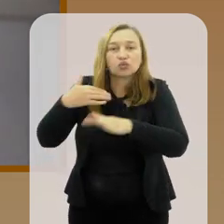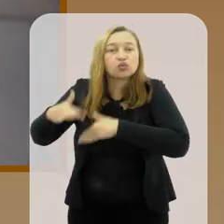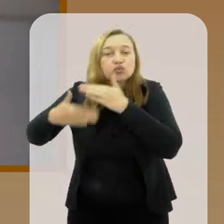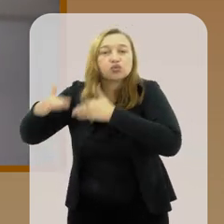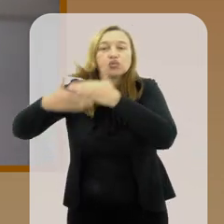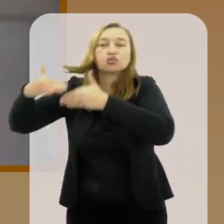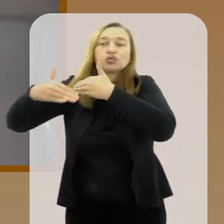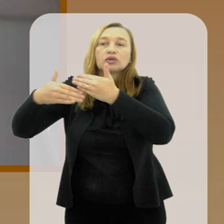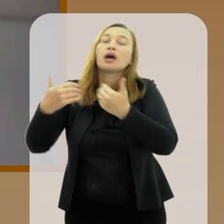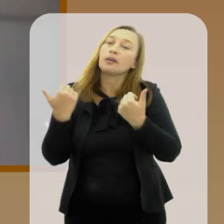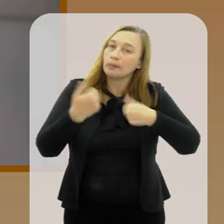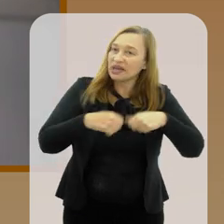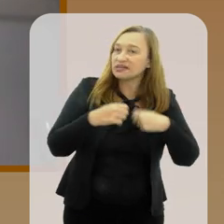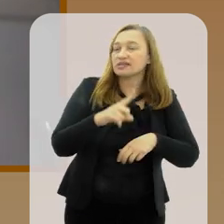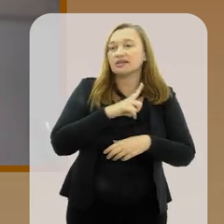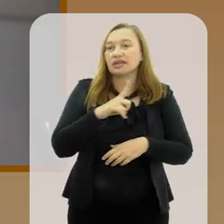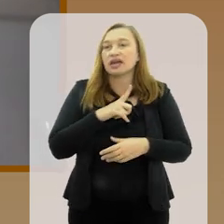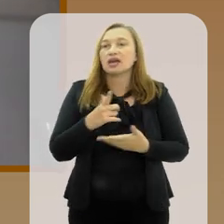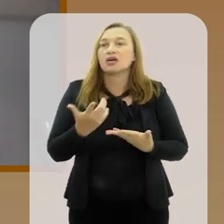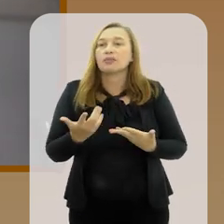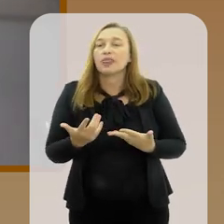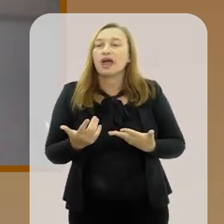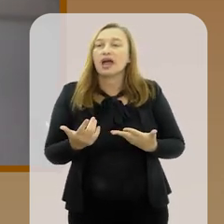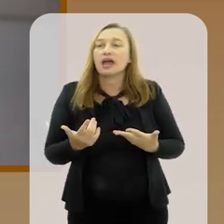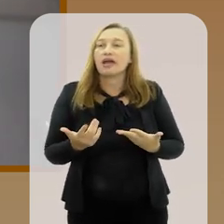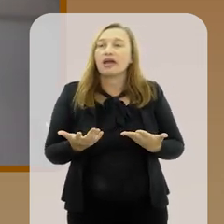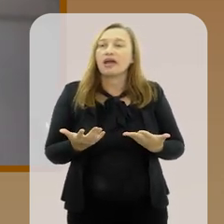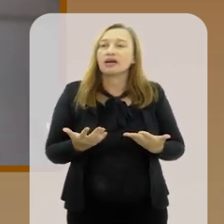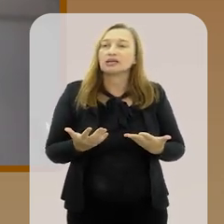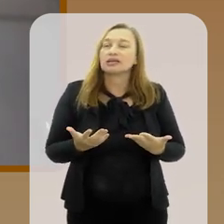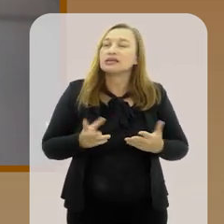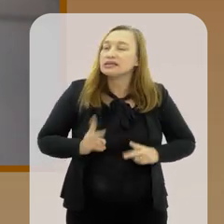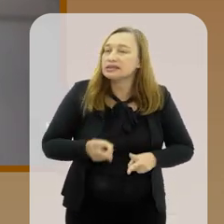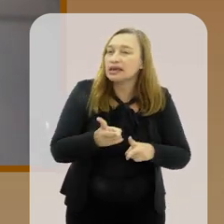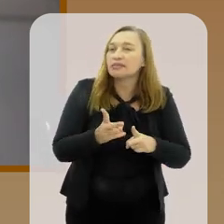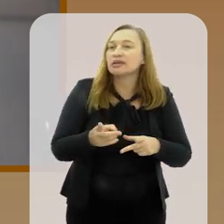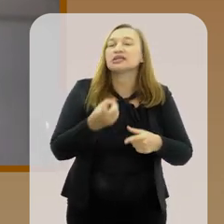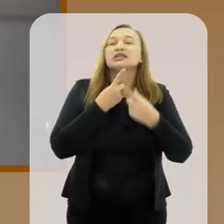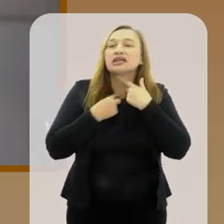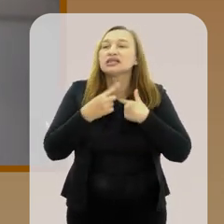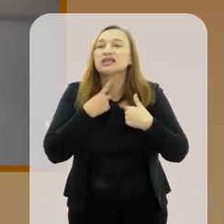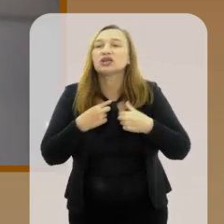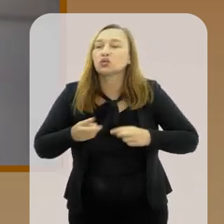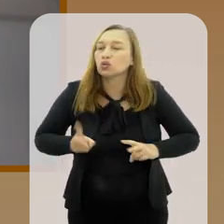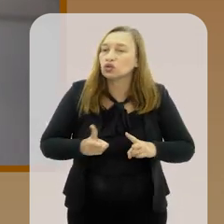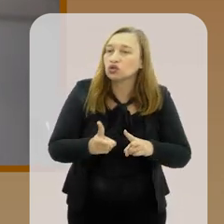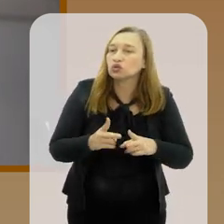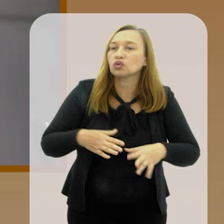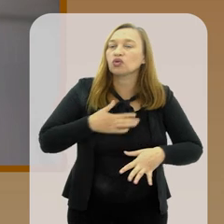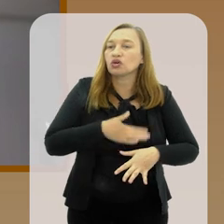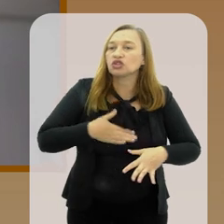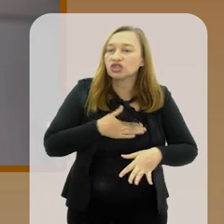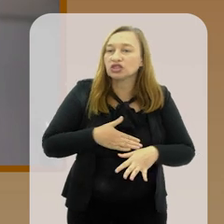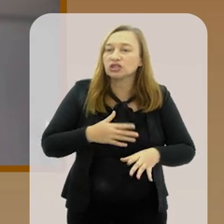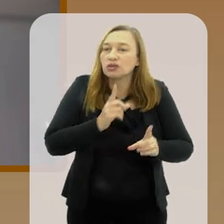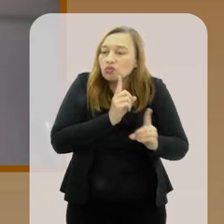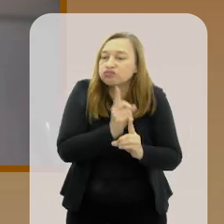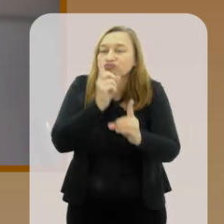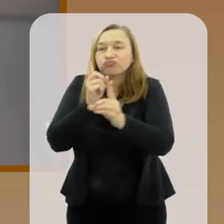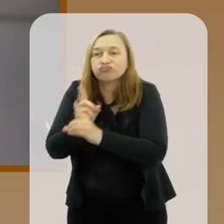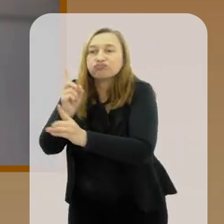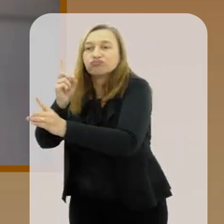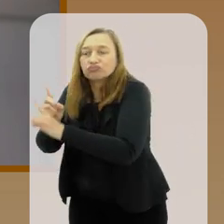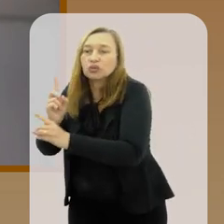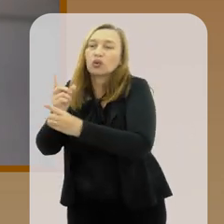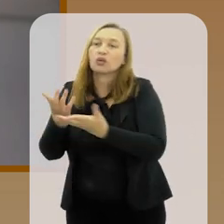processo de descoberta é isso que precisa ser mantido desde que você tenha sempre essa vontade e você continue